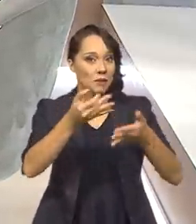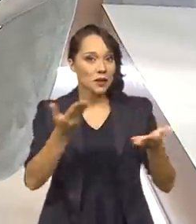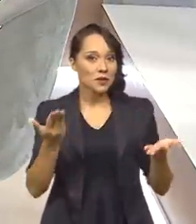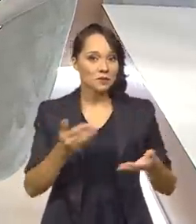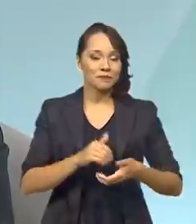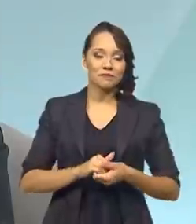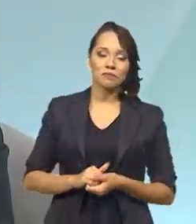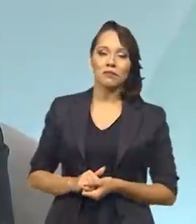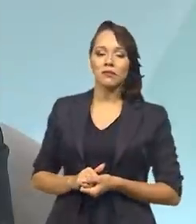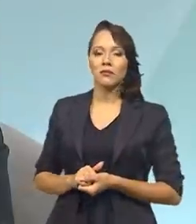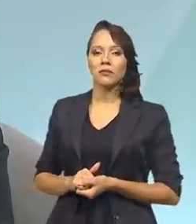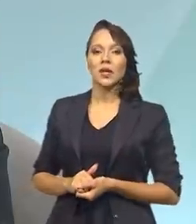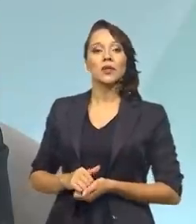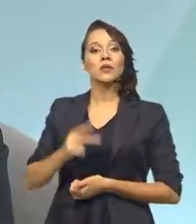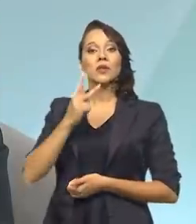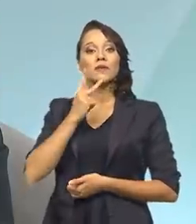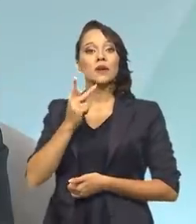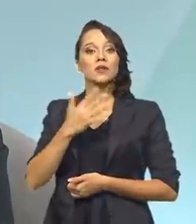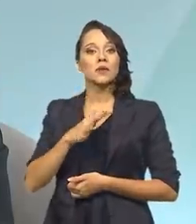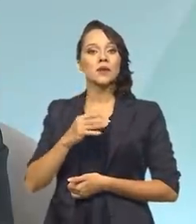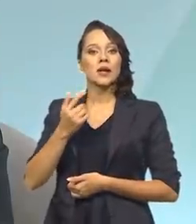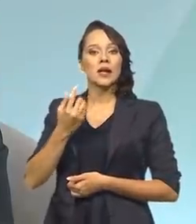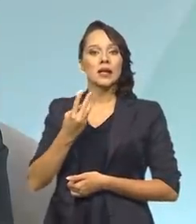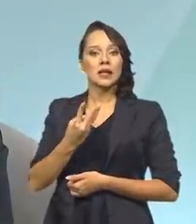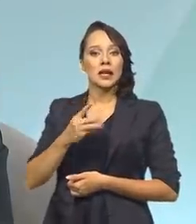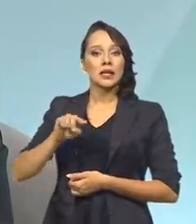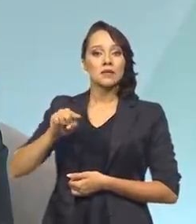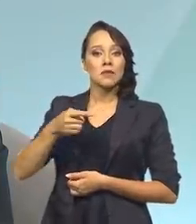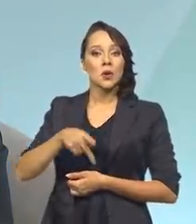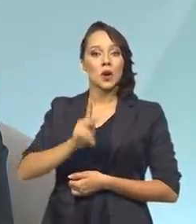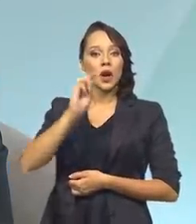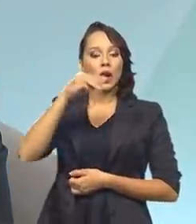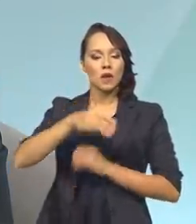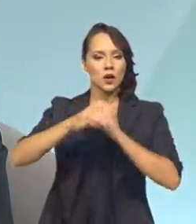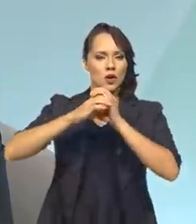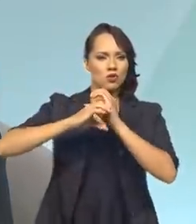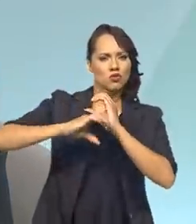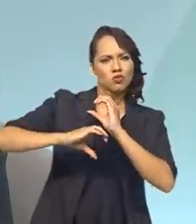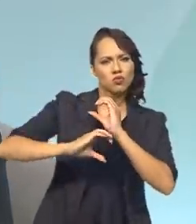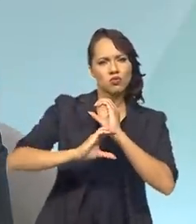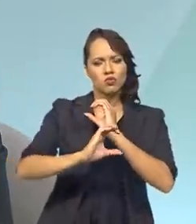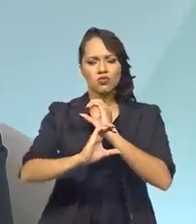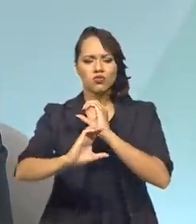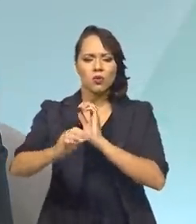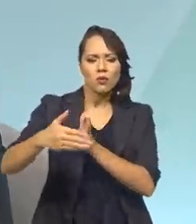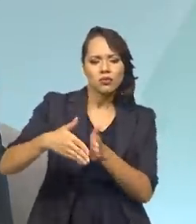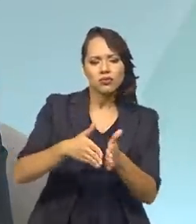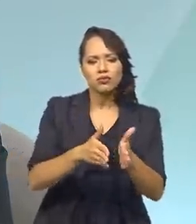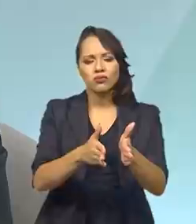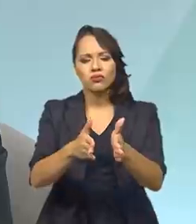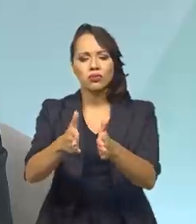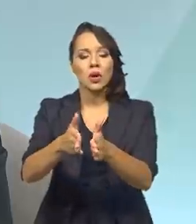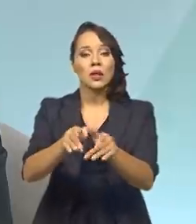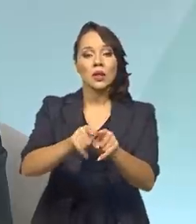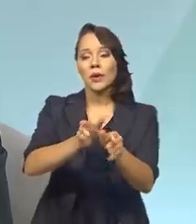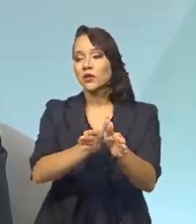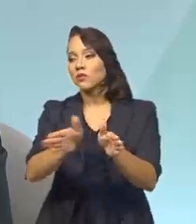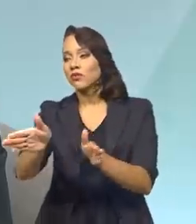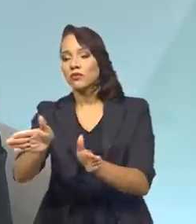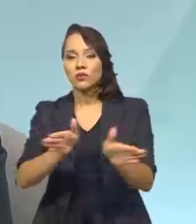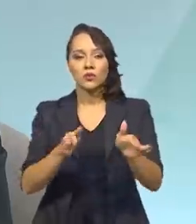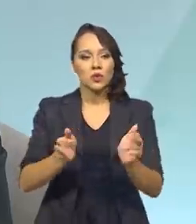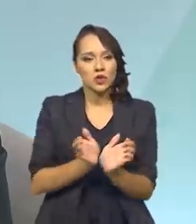Olha, nós estamos falando aí de quase 3 mil quilômetros de canais principais e canais acessórios, de